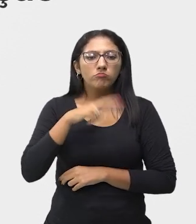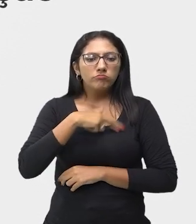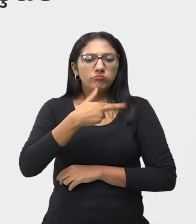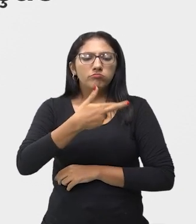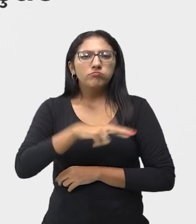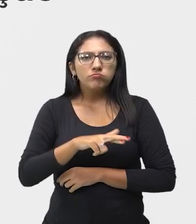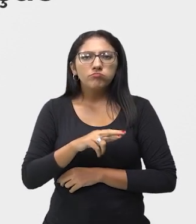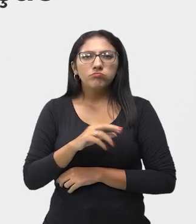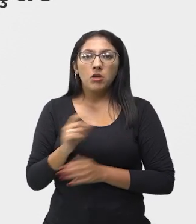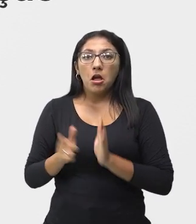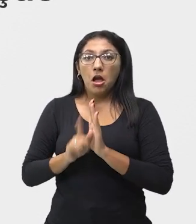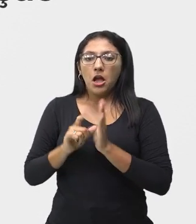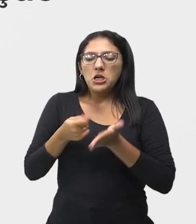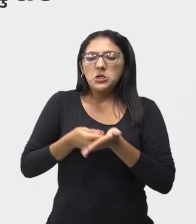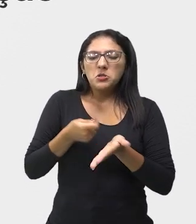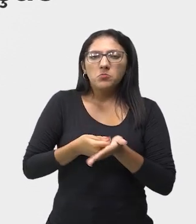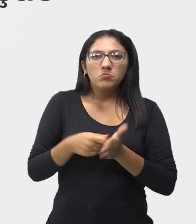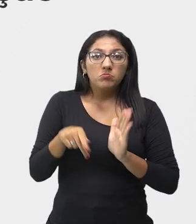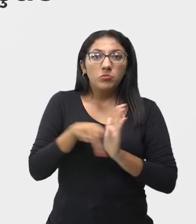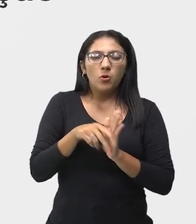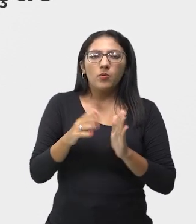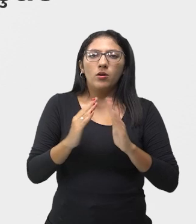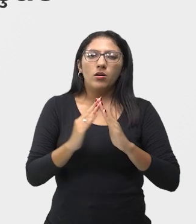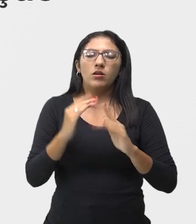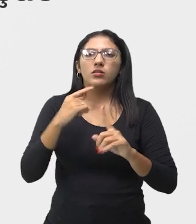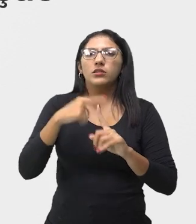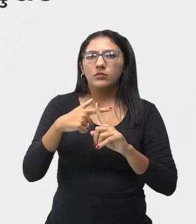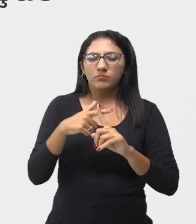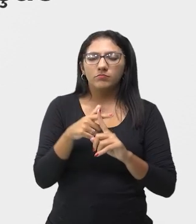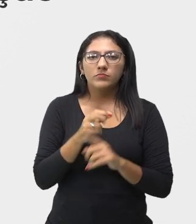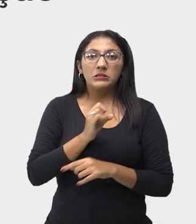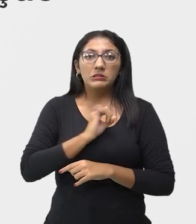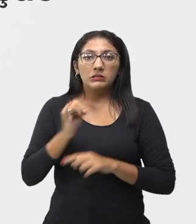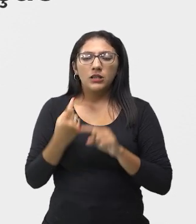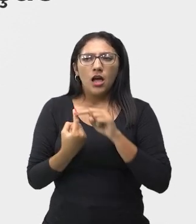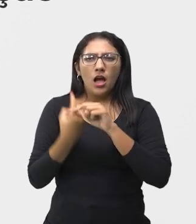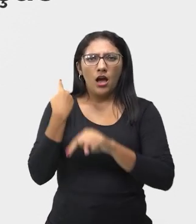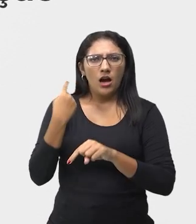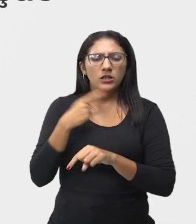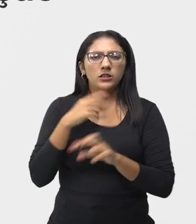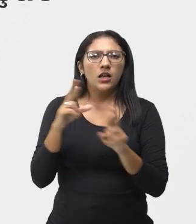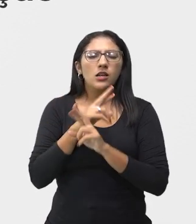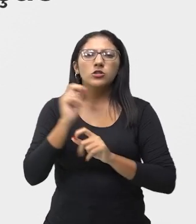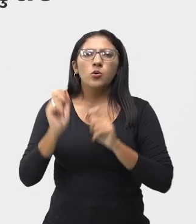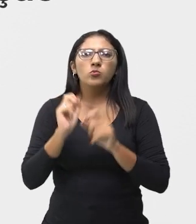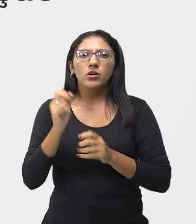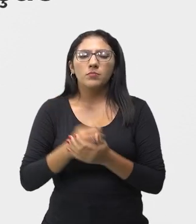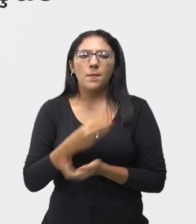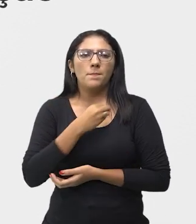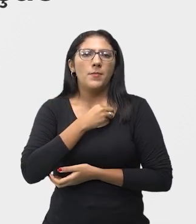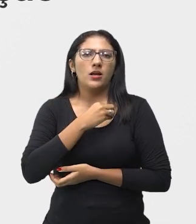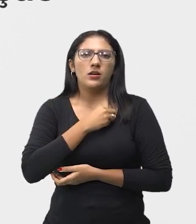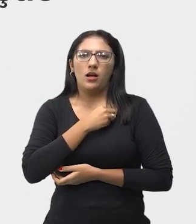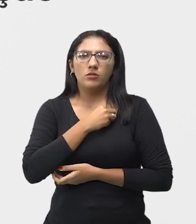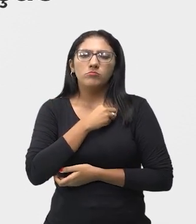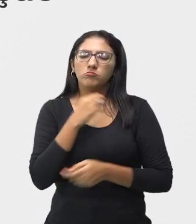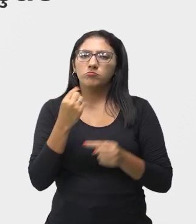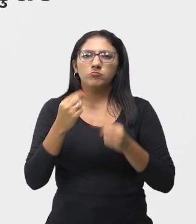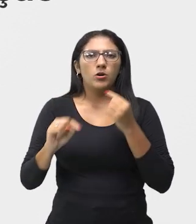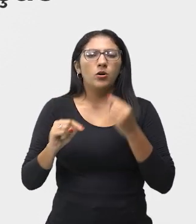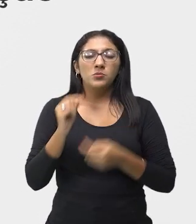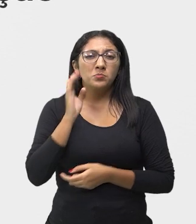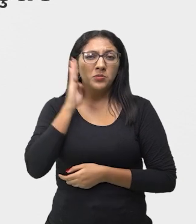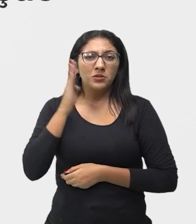imposto pela igreja. Ou seja, tudo que não é da igreja é considerado profano, principalmente